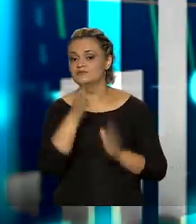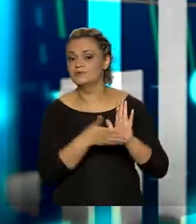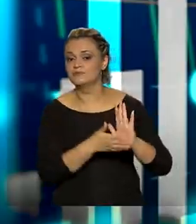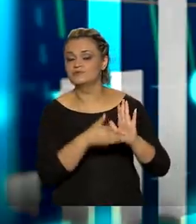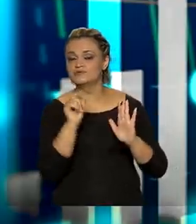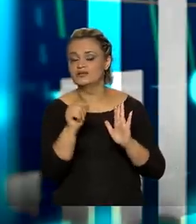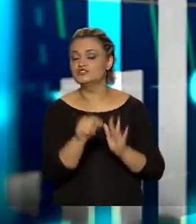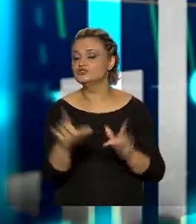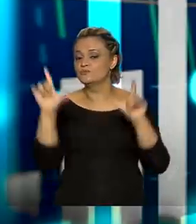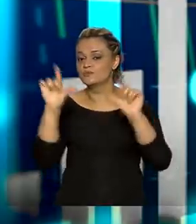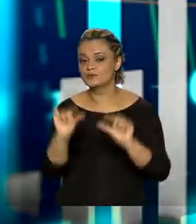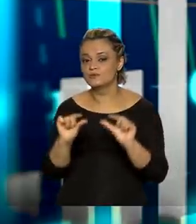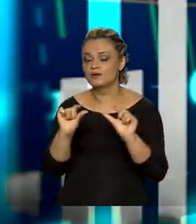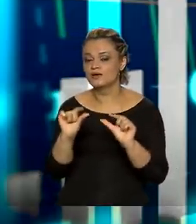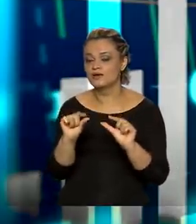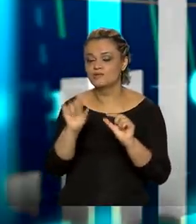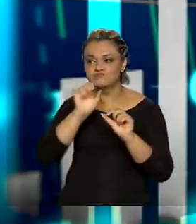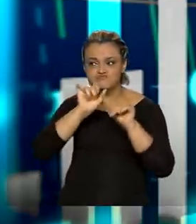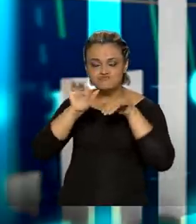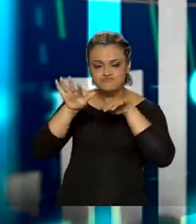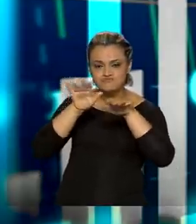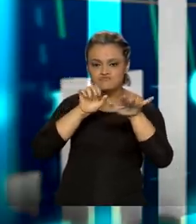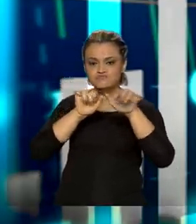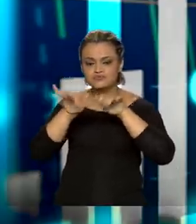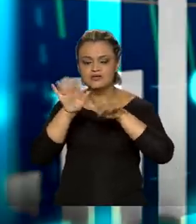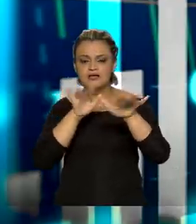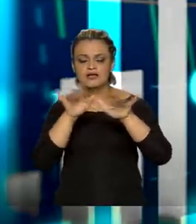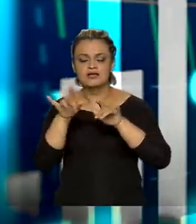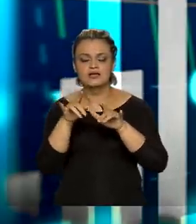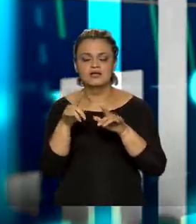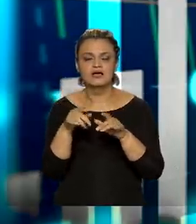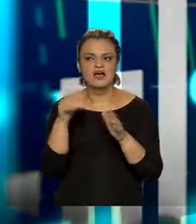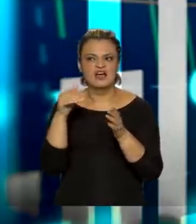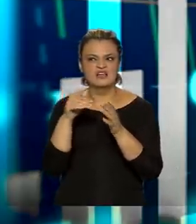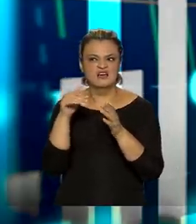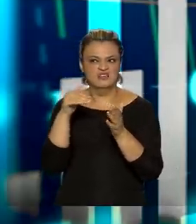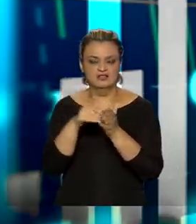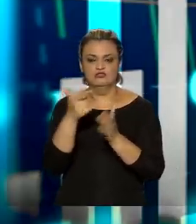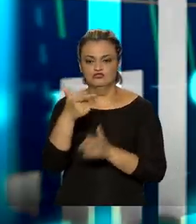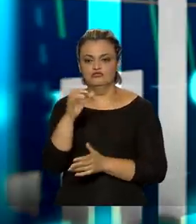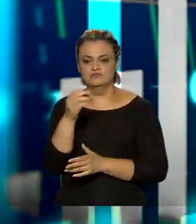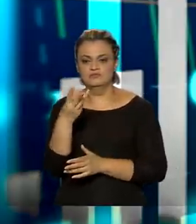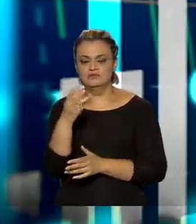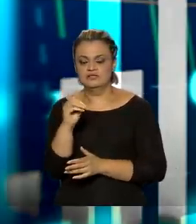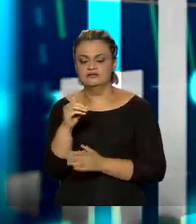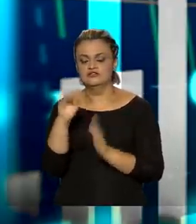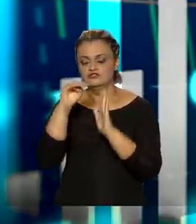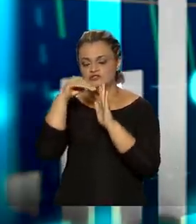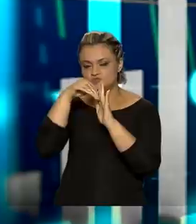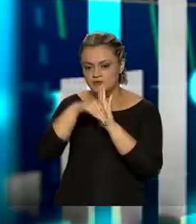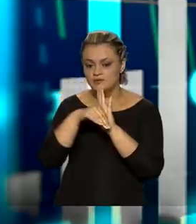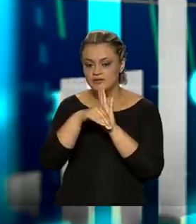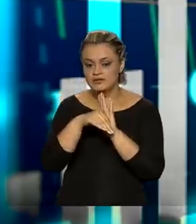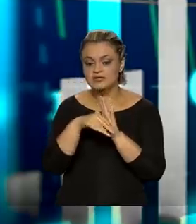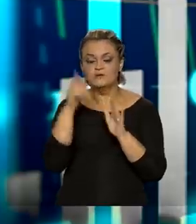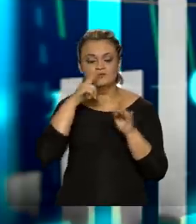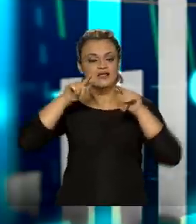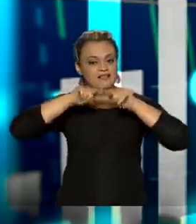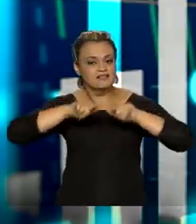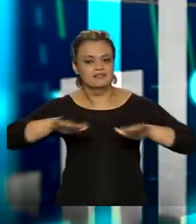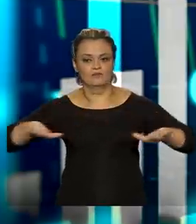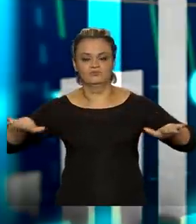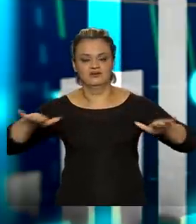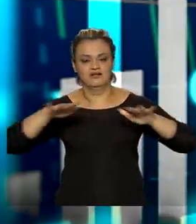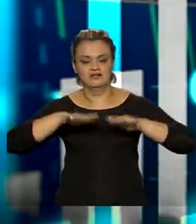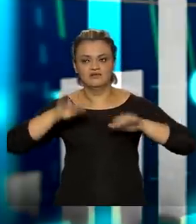então, em reduzir a emissão de gases de efeito estufa pela metade até 2030 e atingir, olhem só, a neutralidade